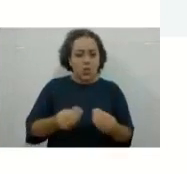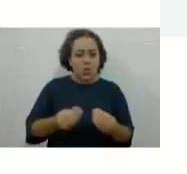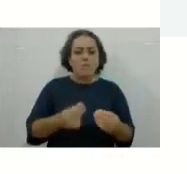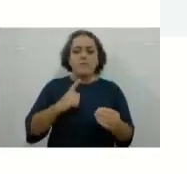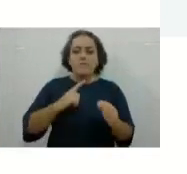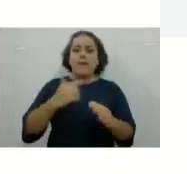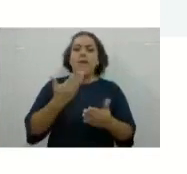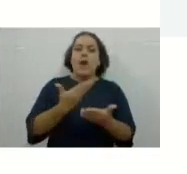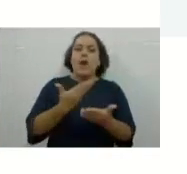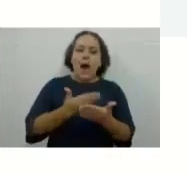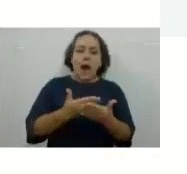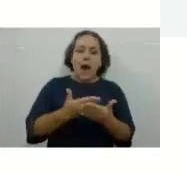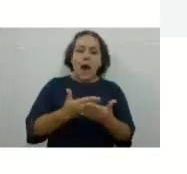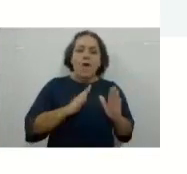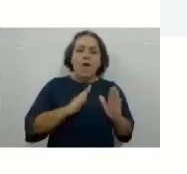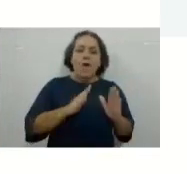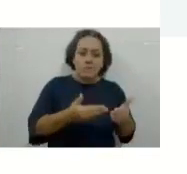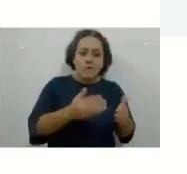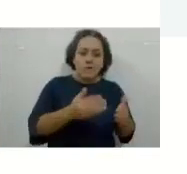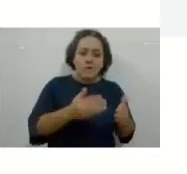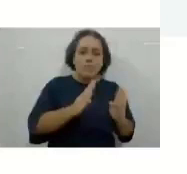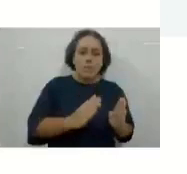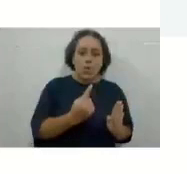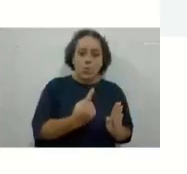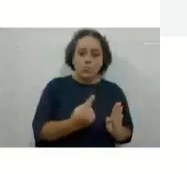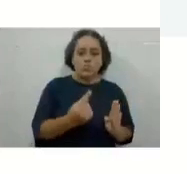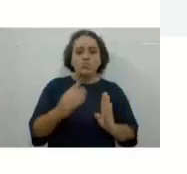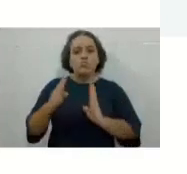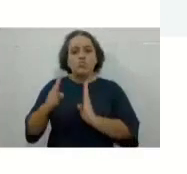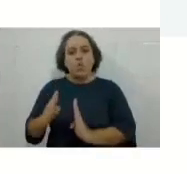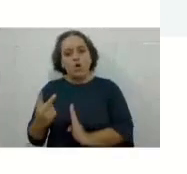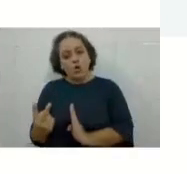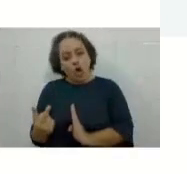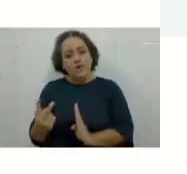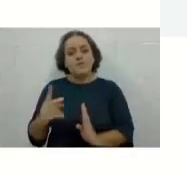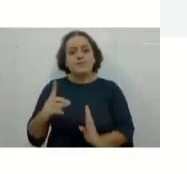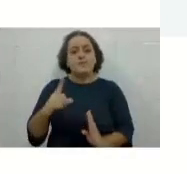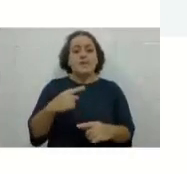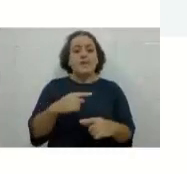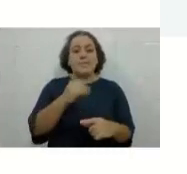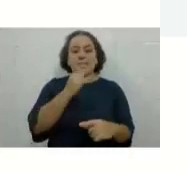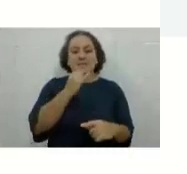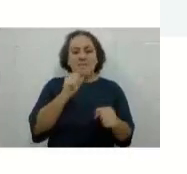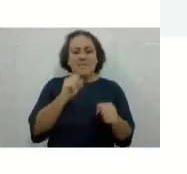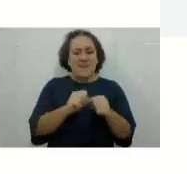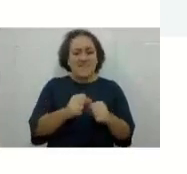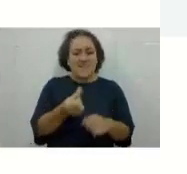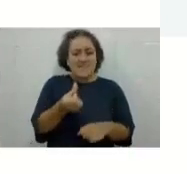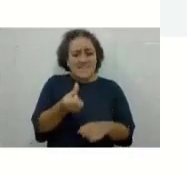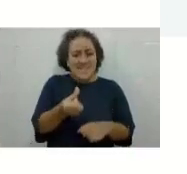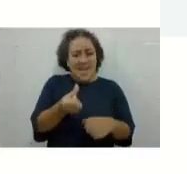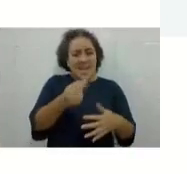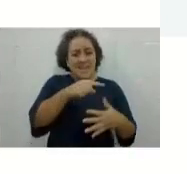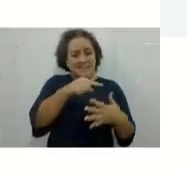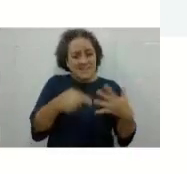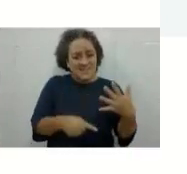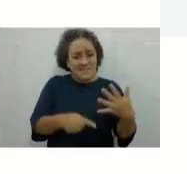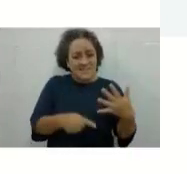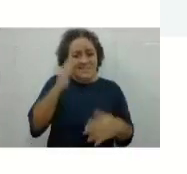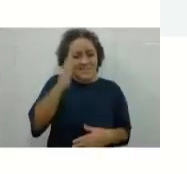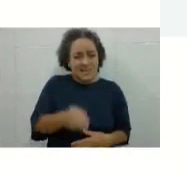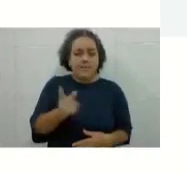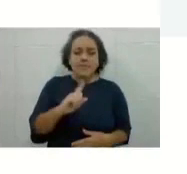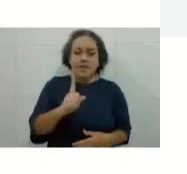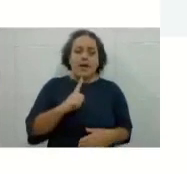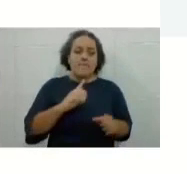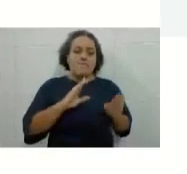bloco um e ao bloco dois de disciplinas. Justamente para que vocês não tenham que cursar tudo ao mesmo tempo, para que vocês se dediquem intensamente nesses